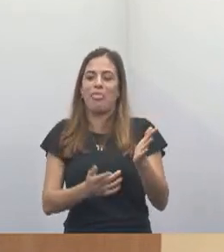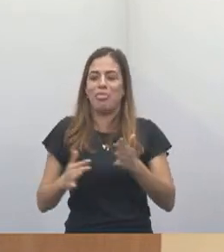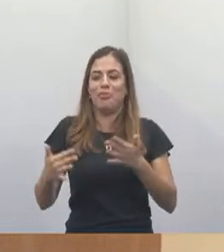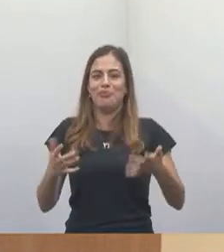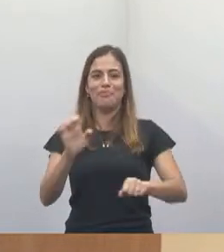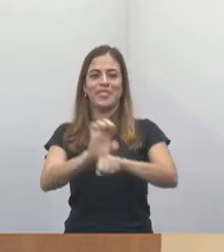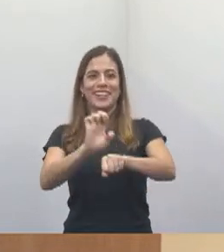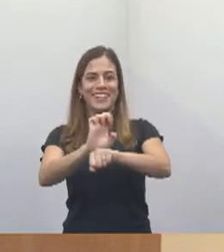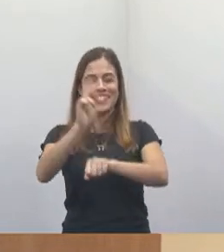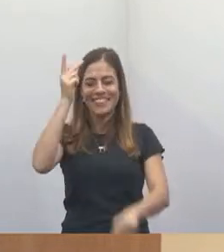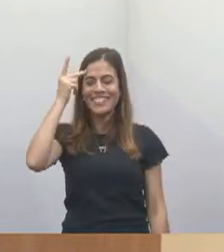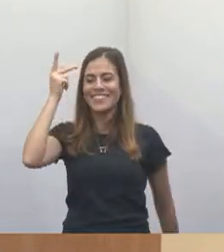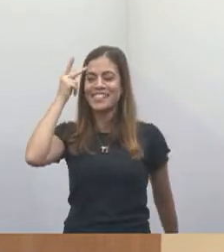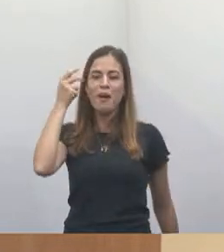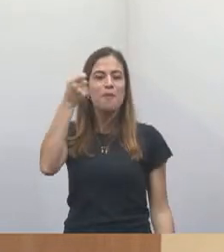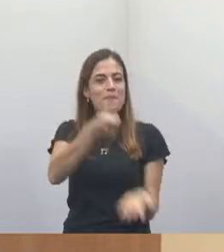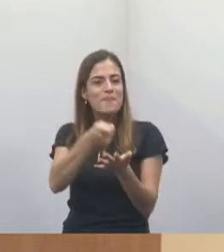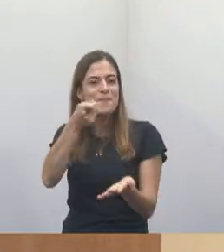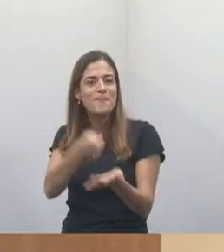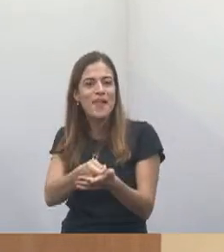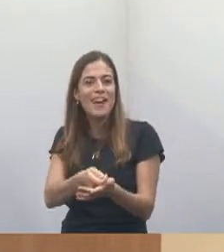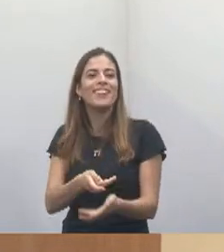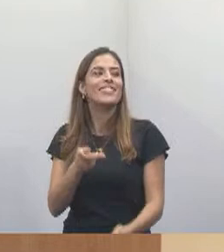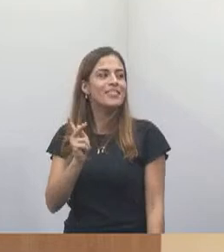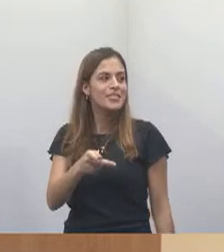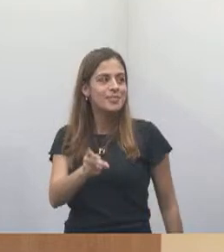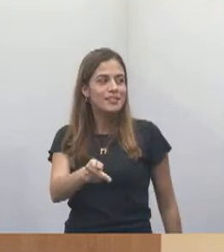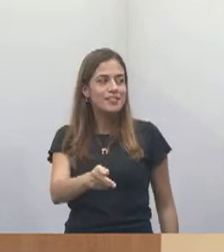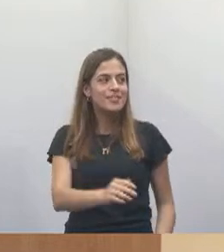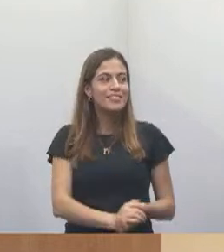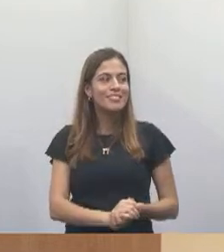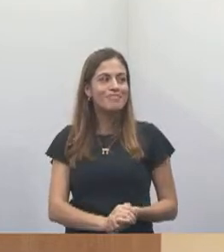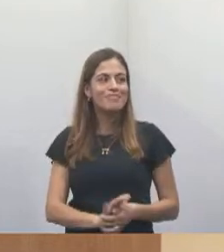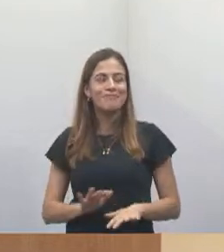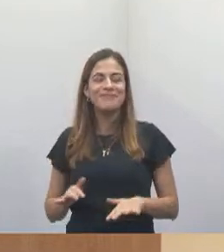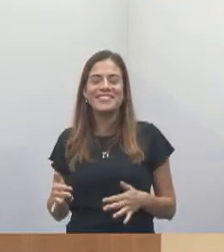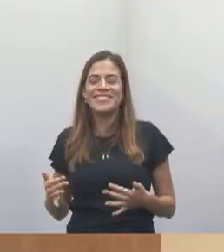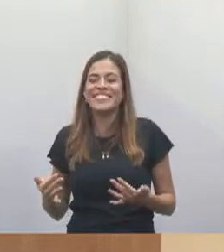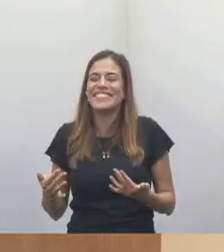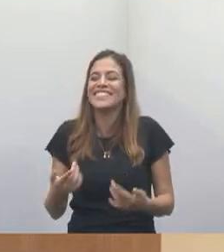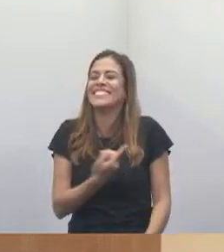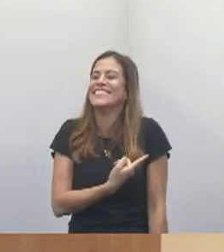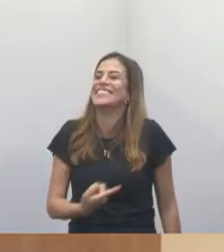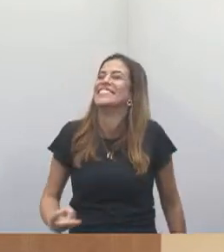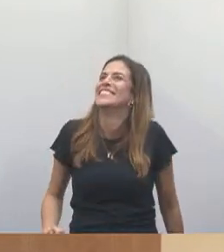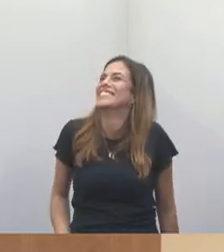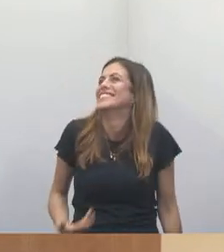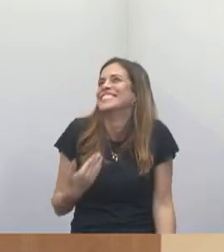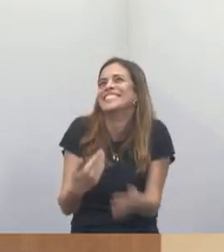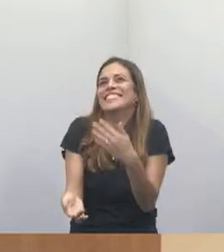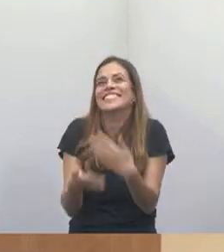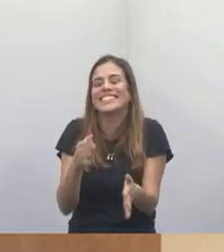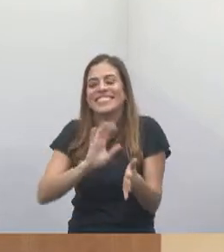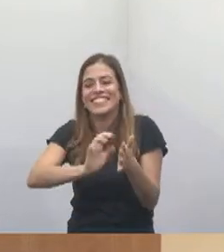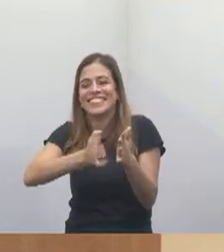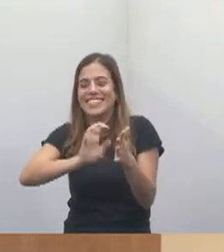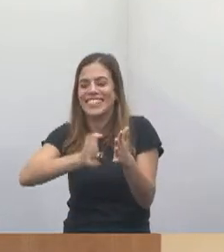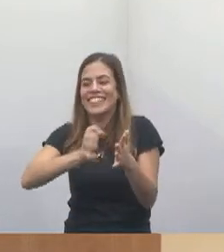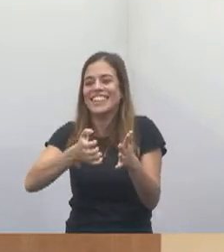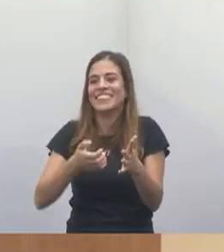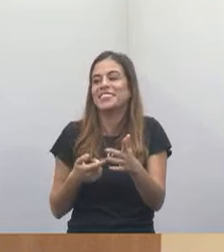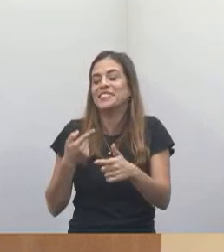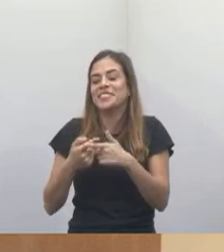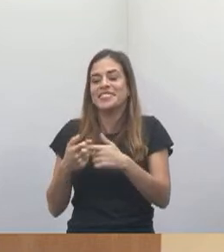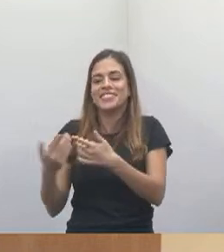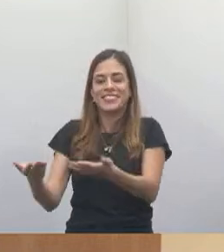Portanto, vou continuar cobrando, sejam os deputados que eu fiz campanha aqui, seja o governador de que partido for, porque o que está em